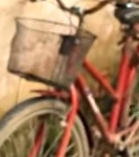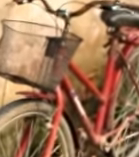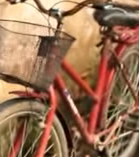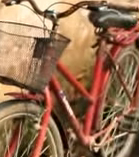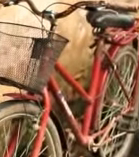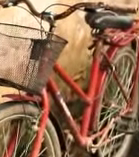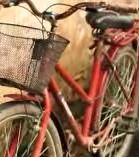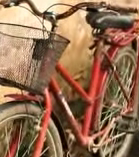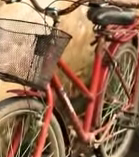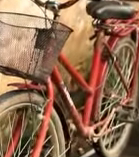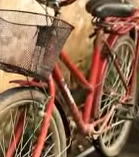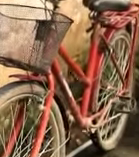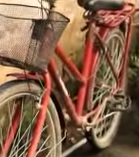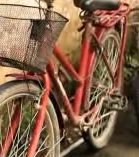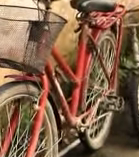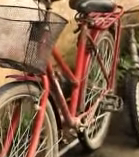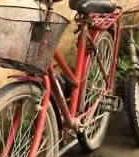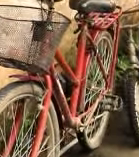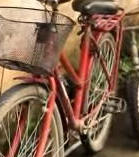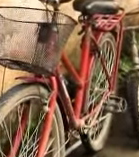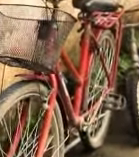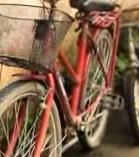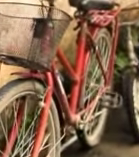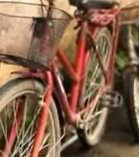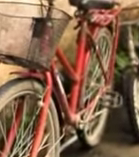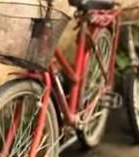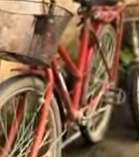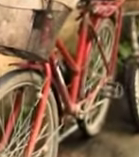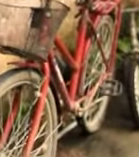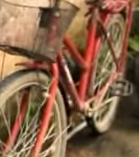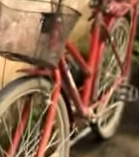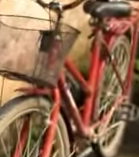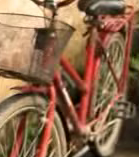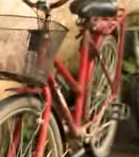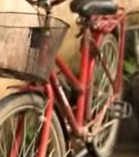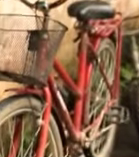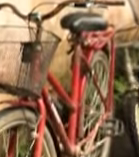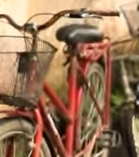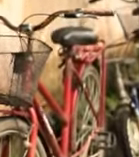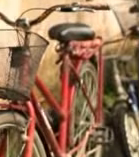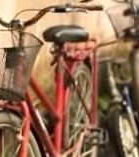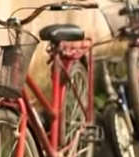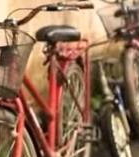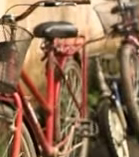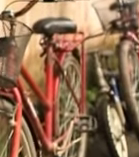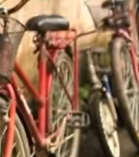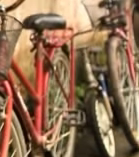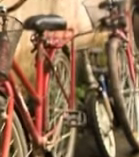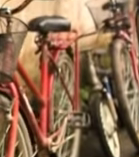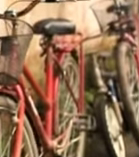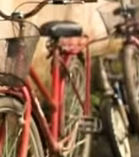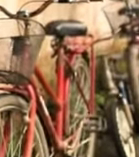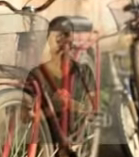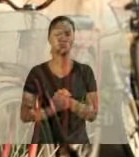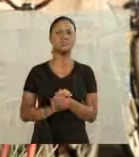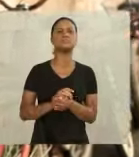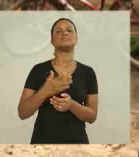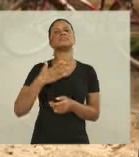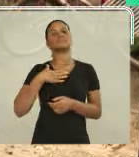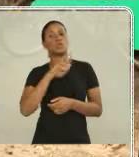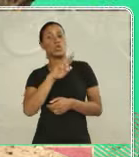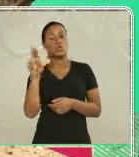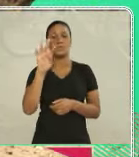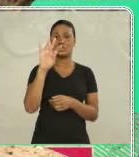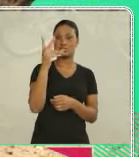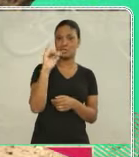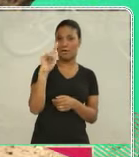No quintal de uma casa, Tiago faz carinho em um cachorrinho preto com patas e focinho caramelo. Oi,